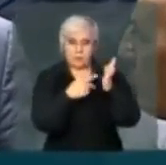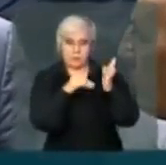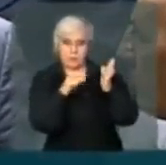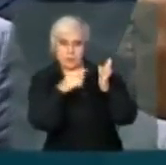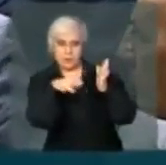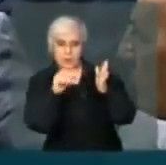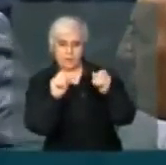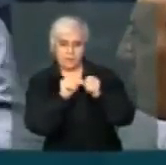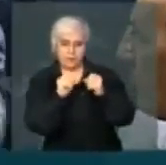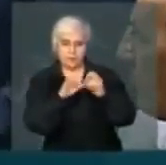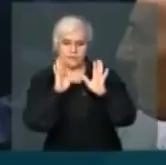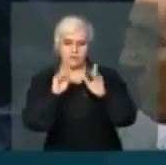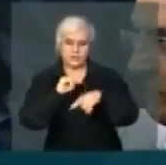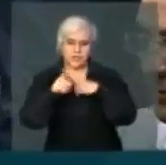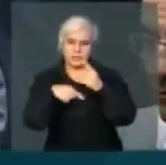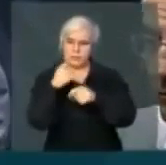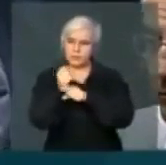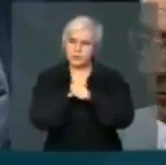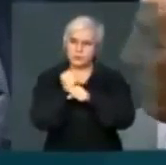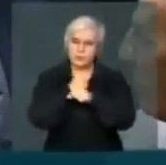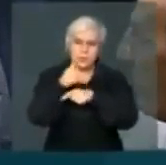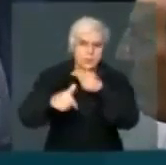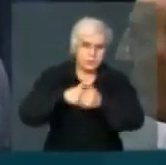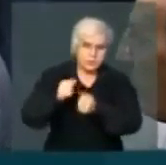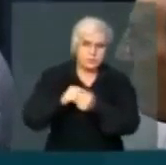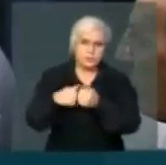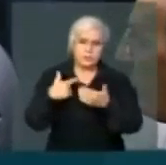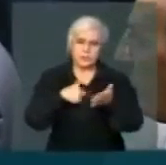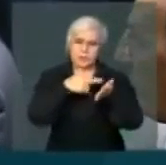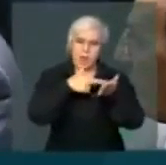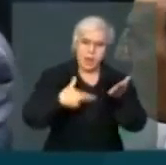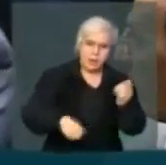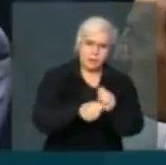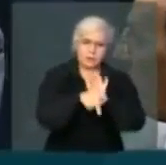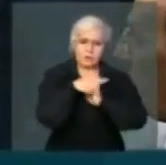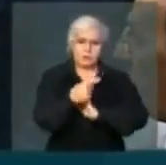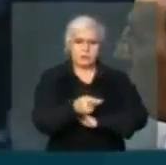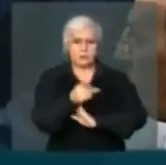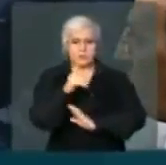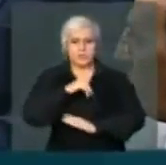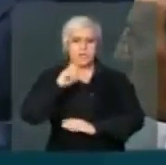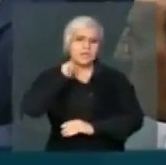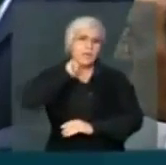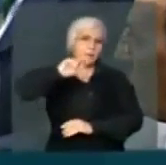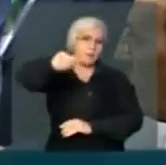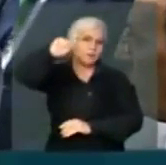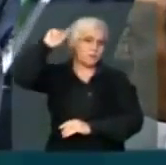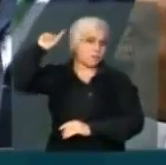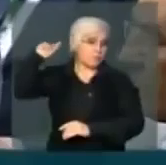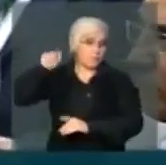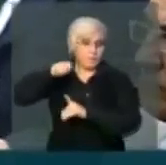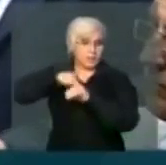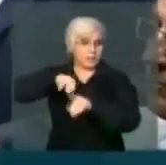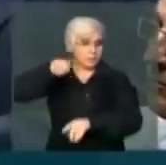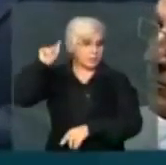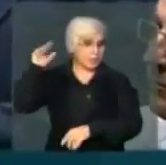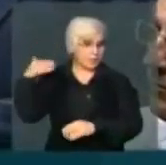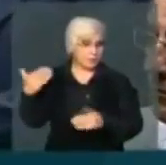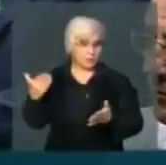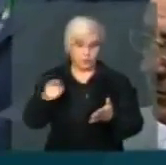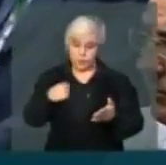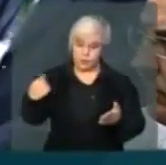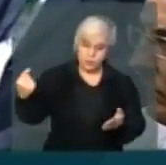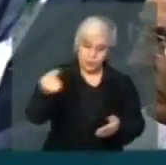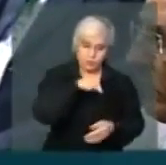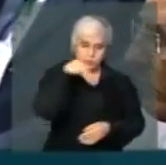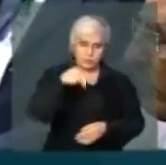de um longo ano de trabalho, eu ia ler isso na relatoria, fui designado relator em abril, senhor presidente enquanto todos